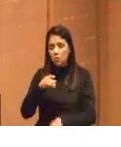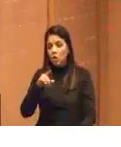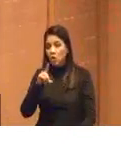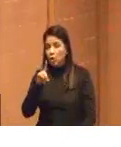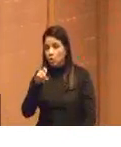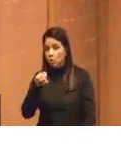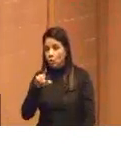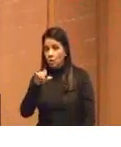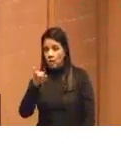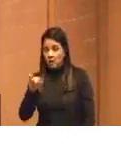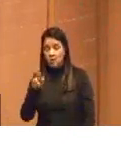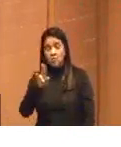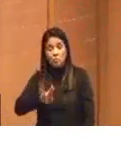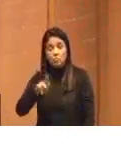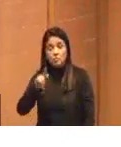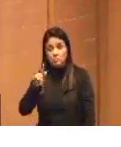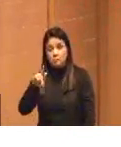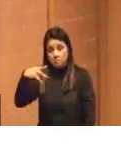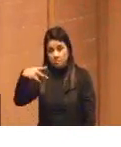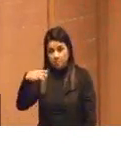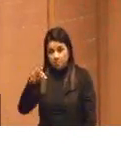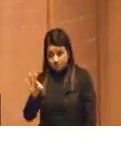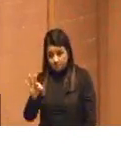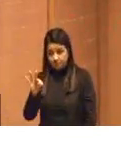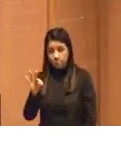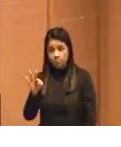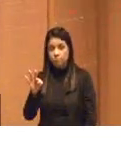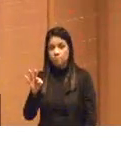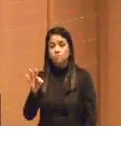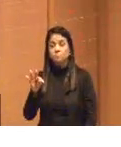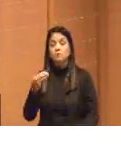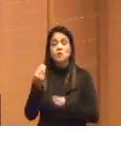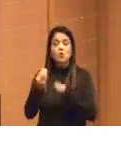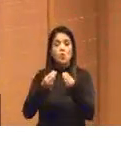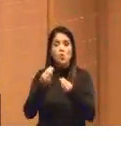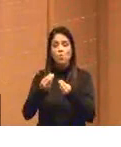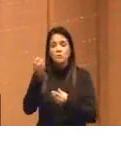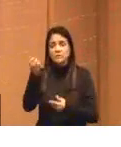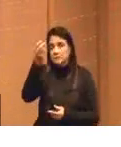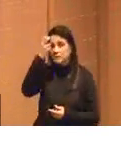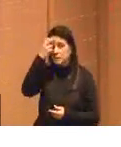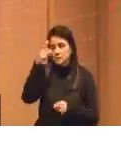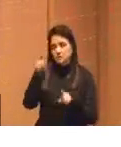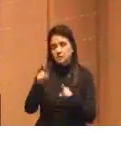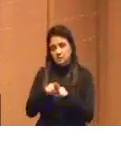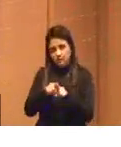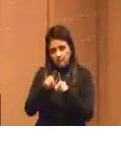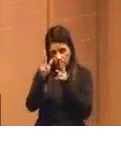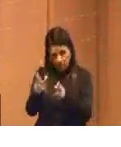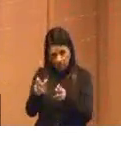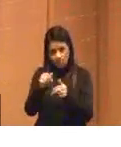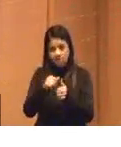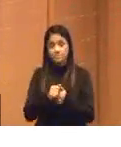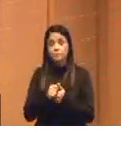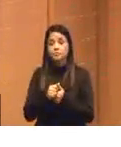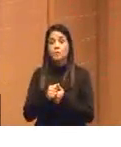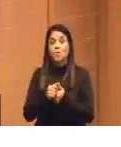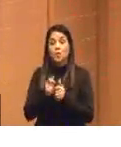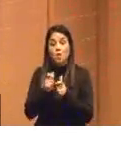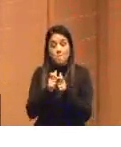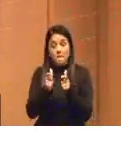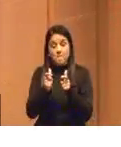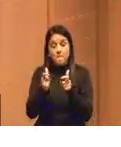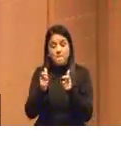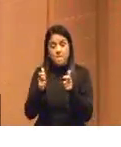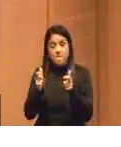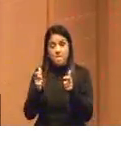usa o GPT como uma forma de inteligência também. então olha só como ele está crescendo e está